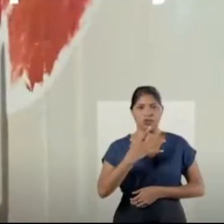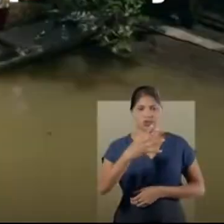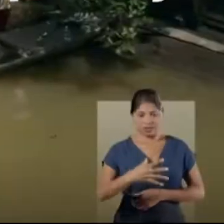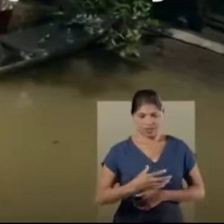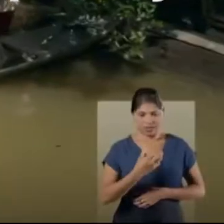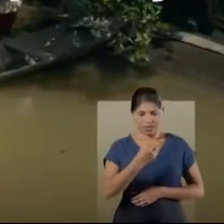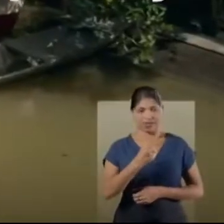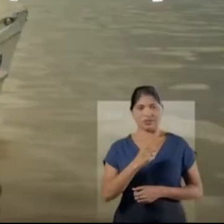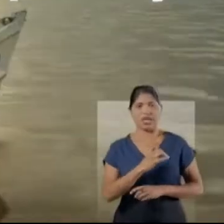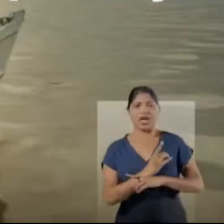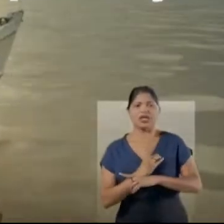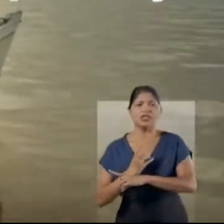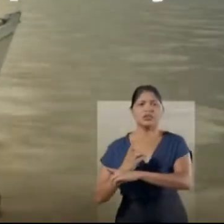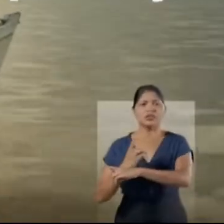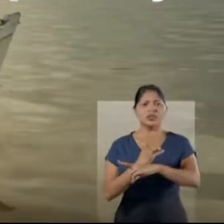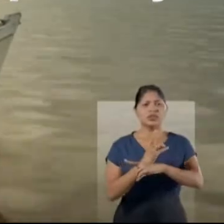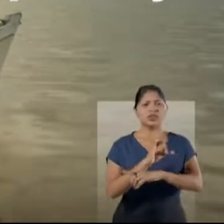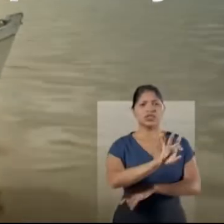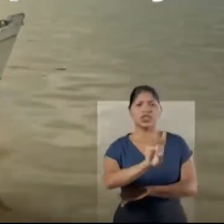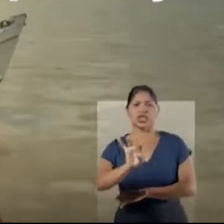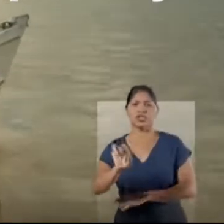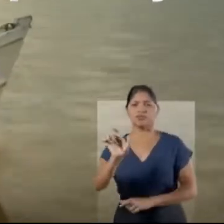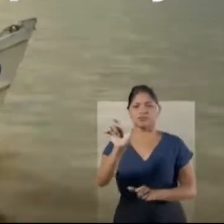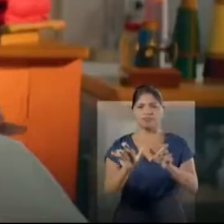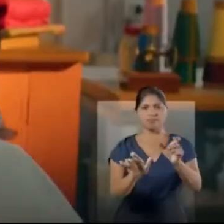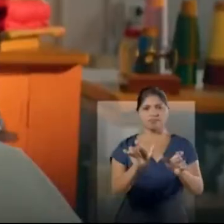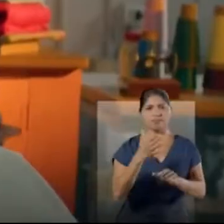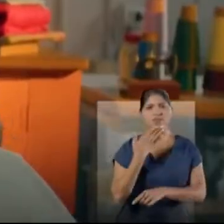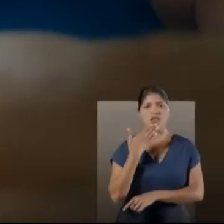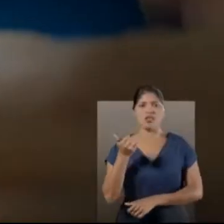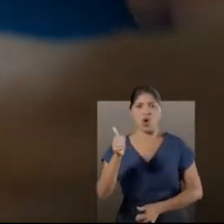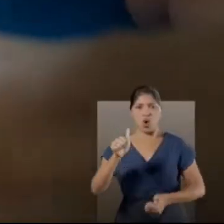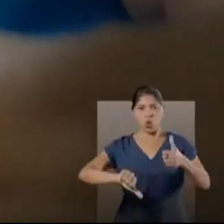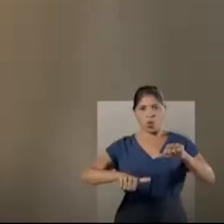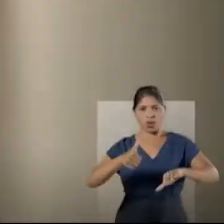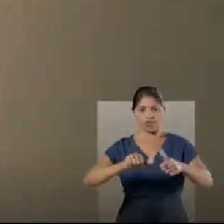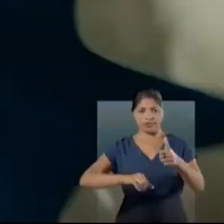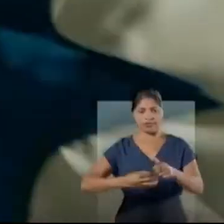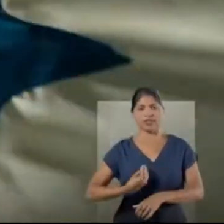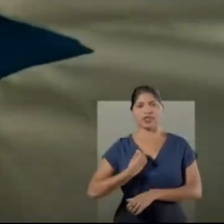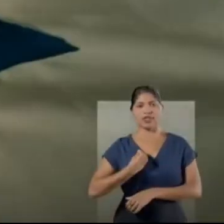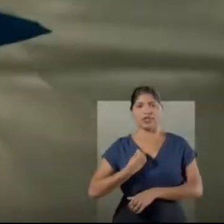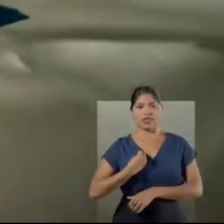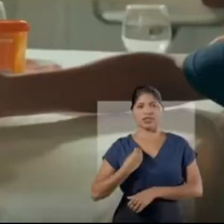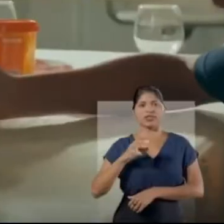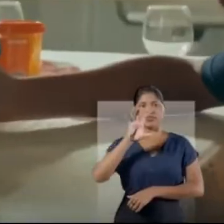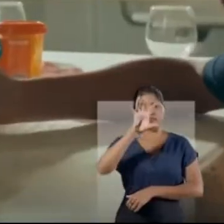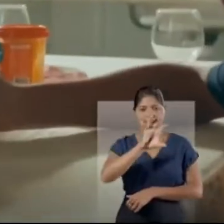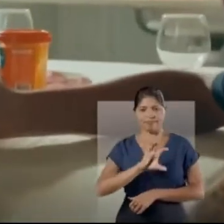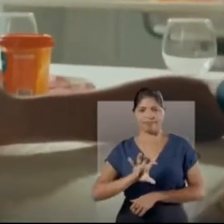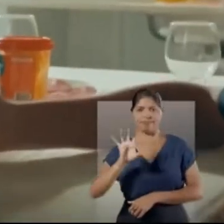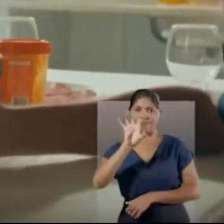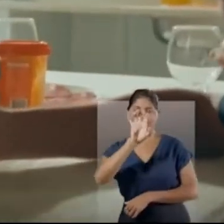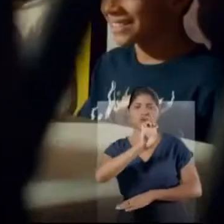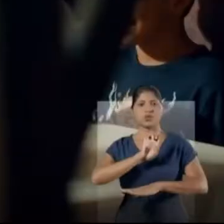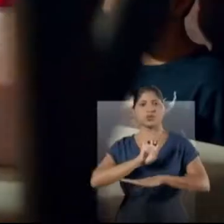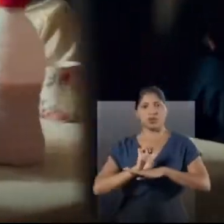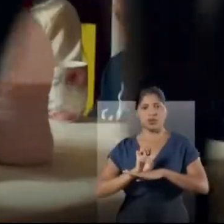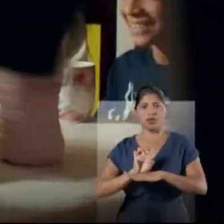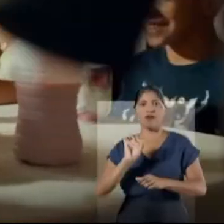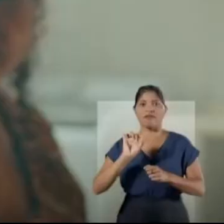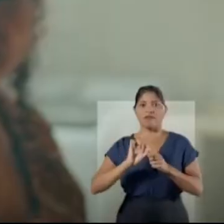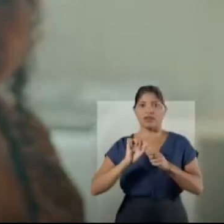Estamos resgatando a esperança de cada paraense. Melhorando a qualidade de vida em todas as regiões.